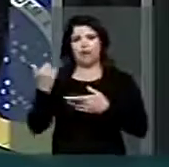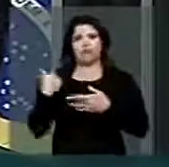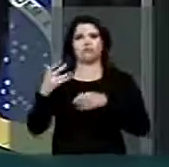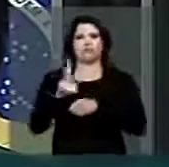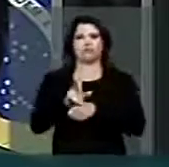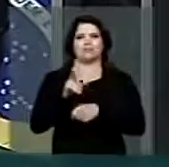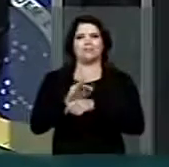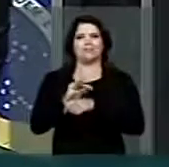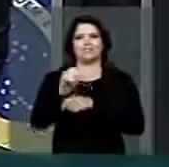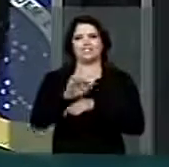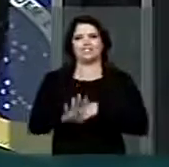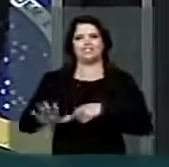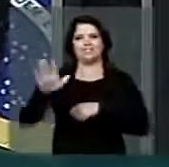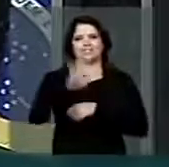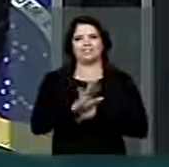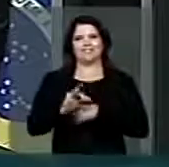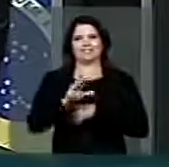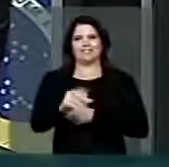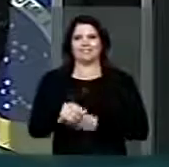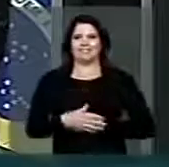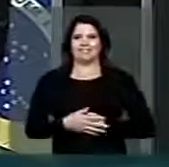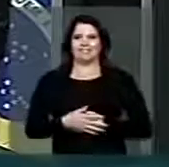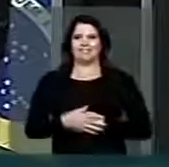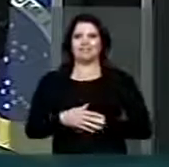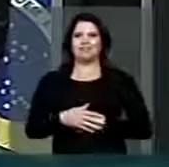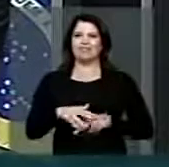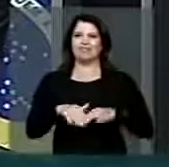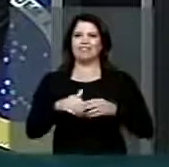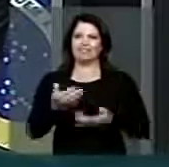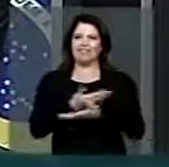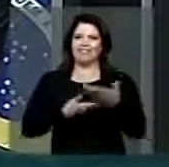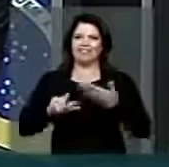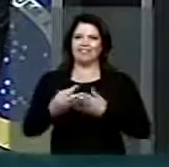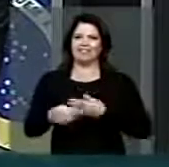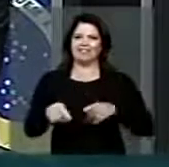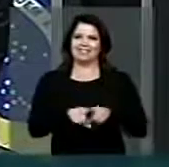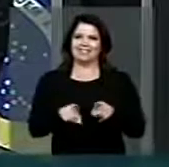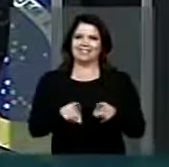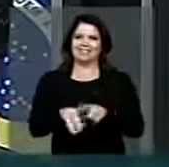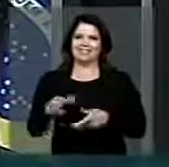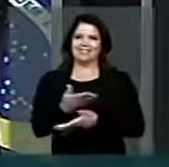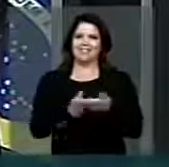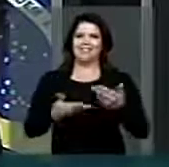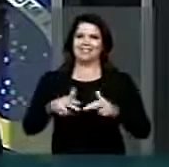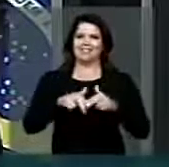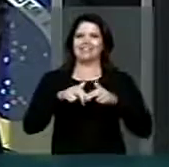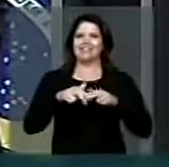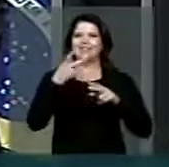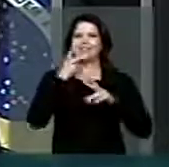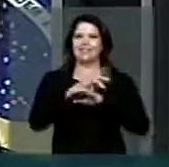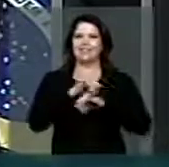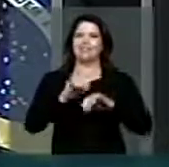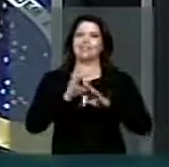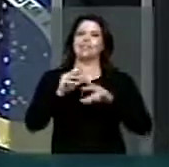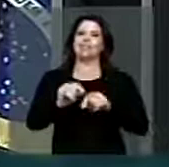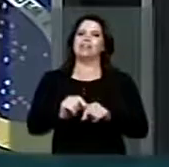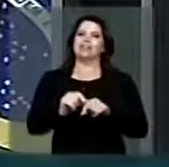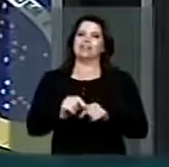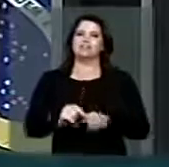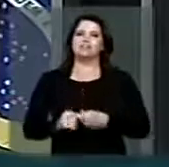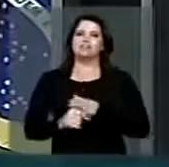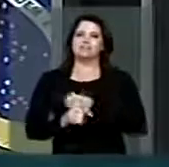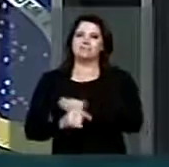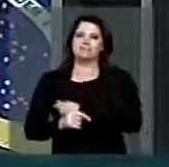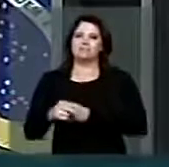a parte geral do Código Penal, e acrescenta também a pessoa com deficiência, porque é uma